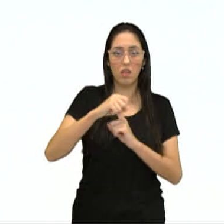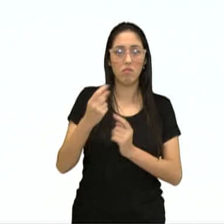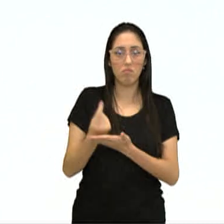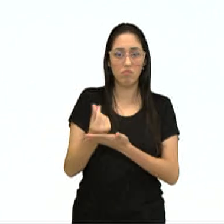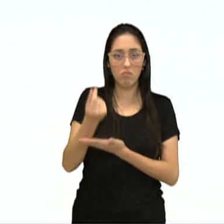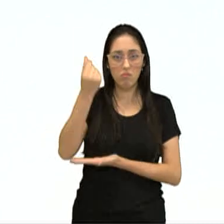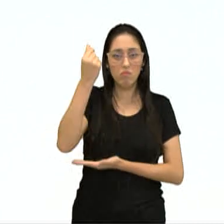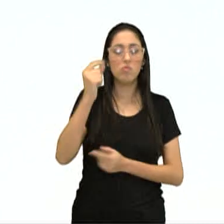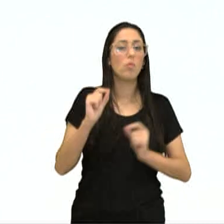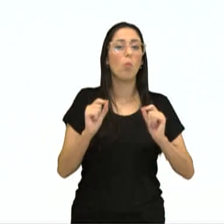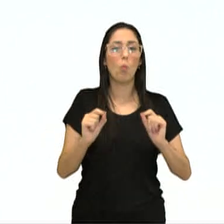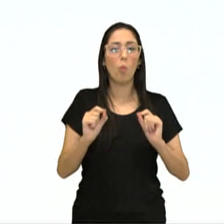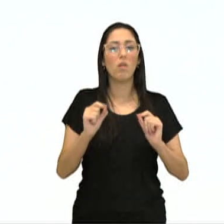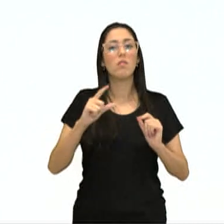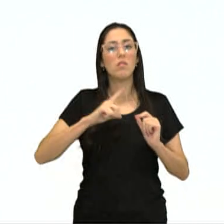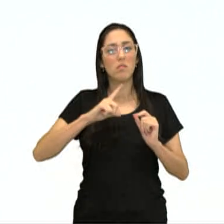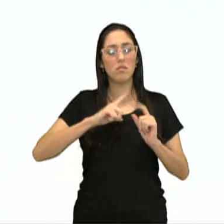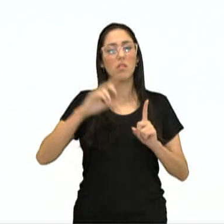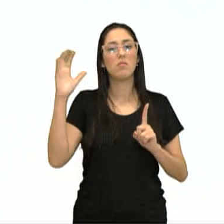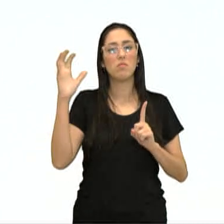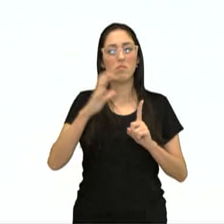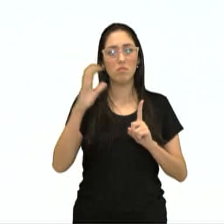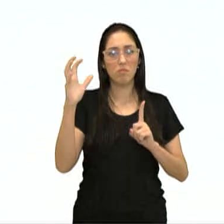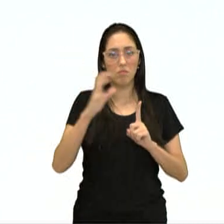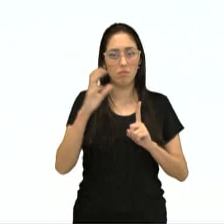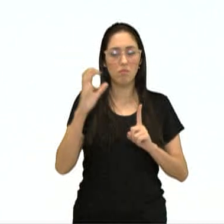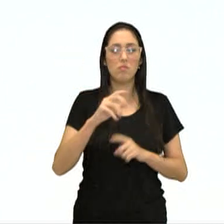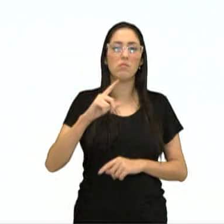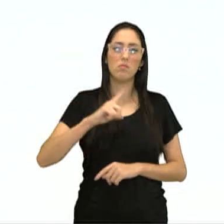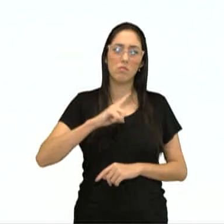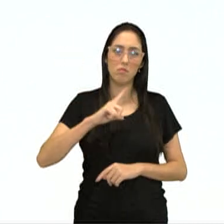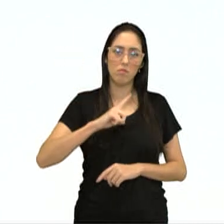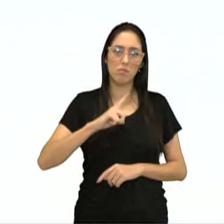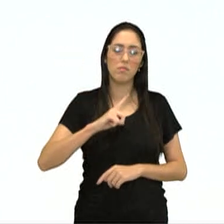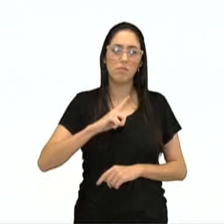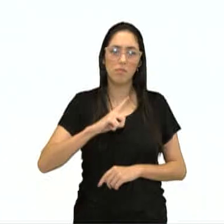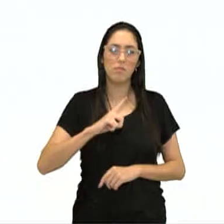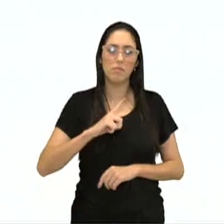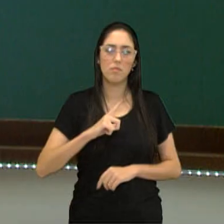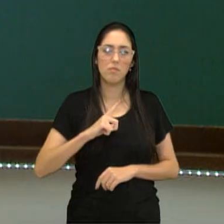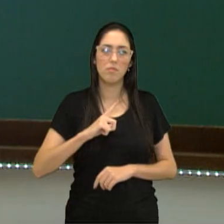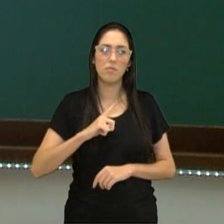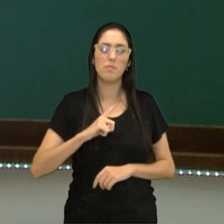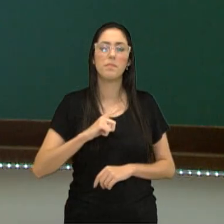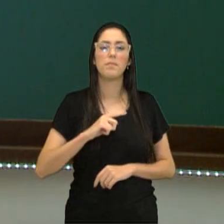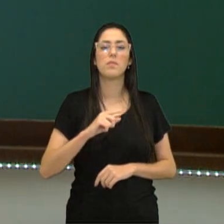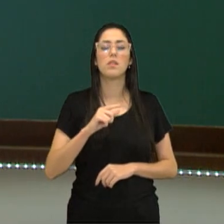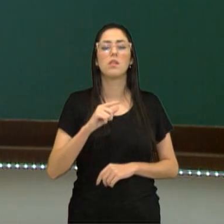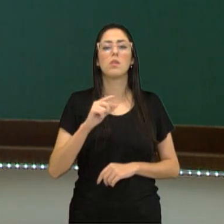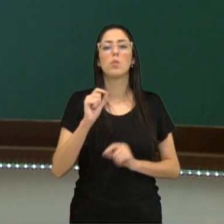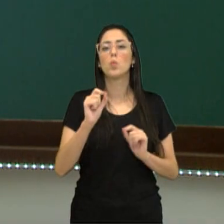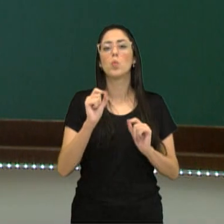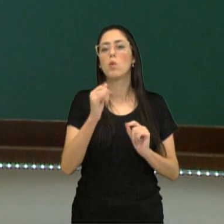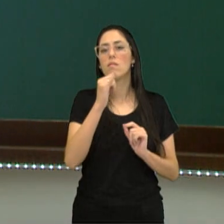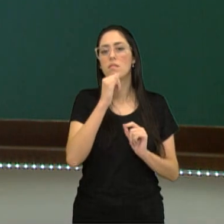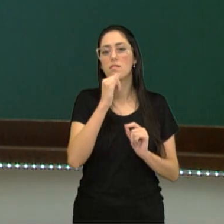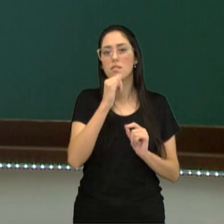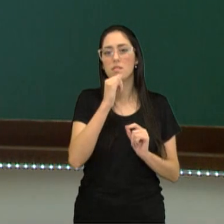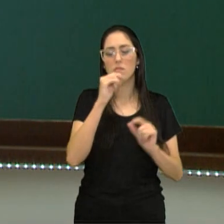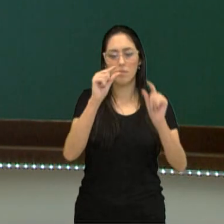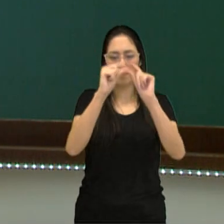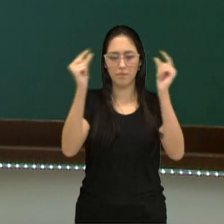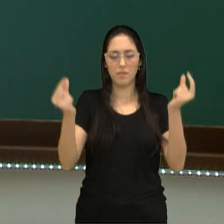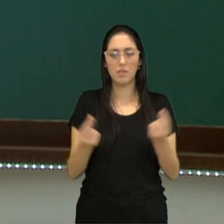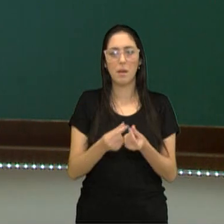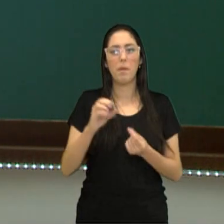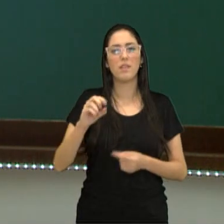ela vai influenciar no meio natural. E aí a gente vai perceber que um dos exemplos que nós temos está associado à camada de